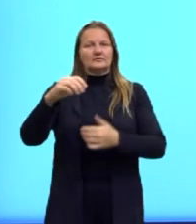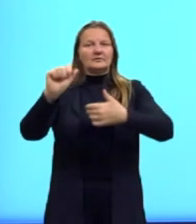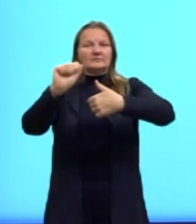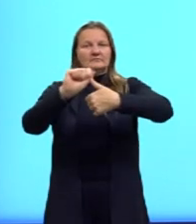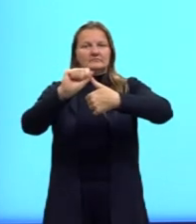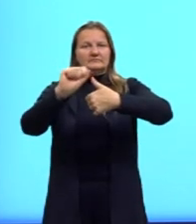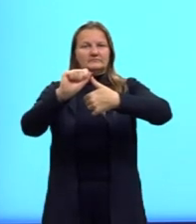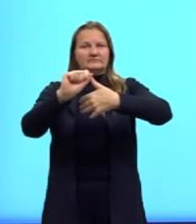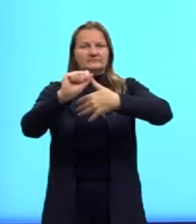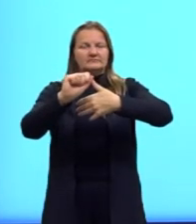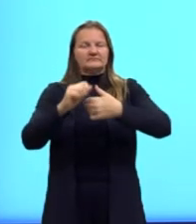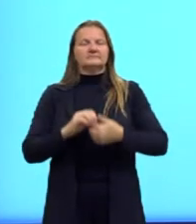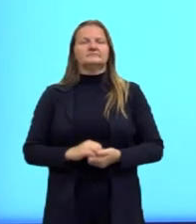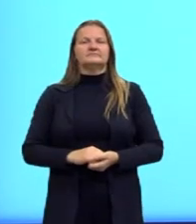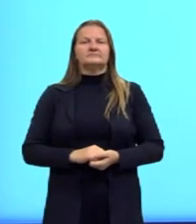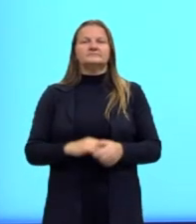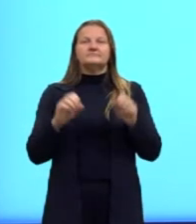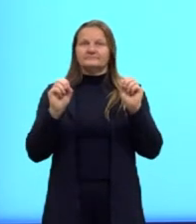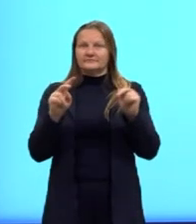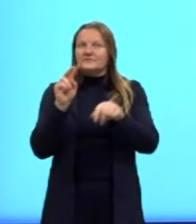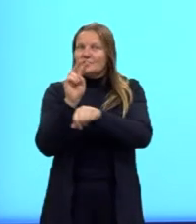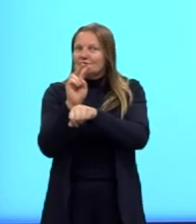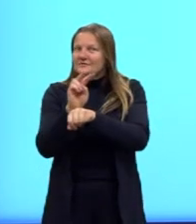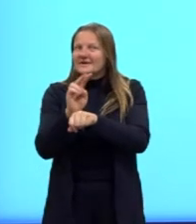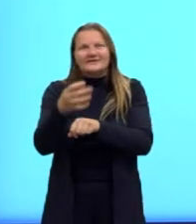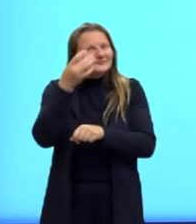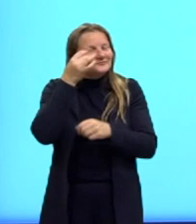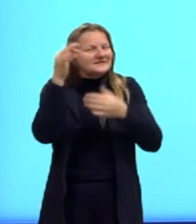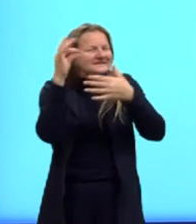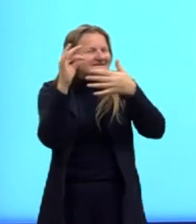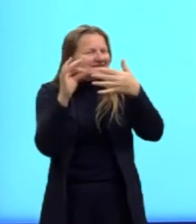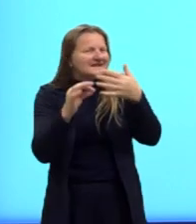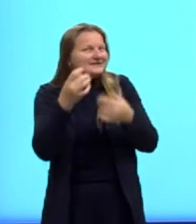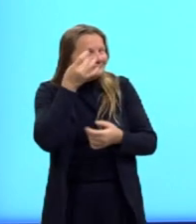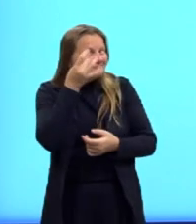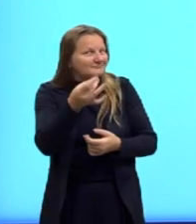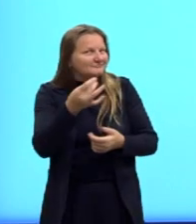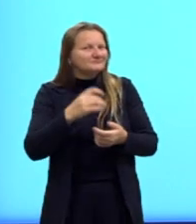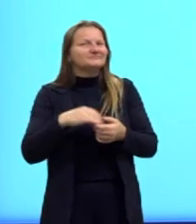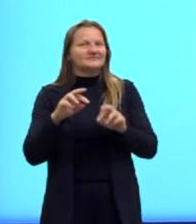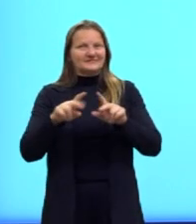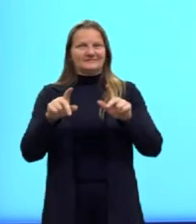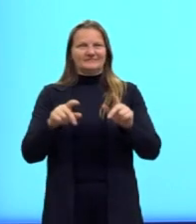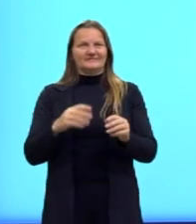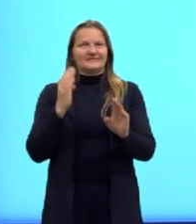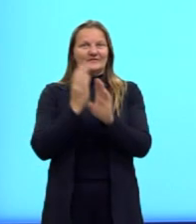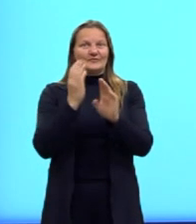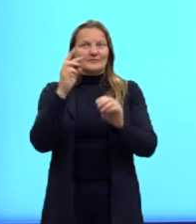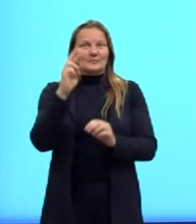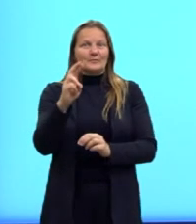ali na letra A. Então, só cuidar bem esses detalhes aí que fazem a diferença, né?